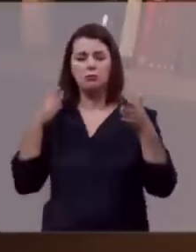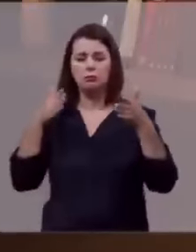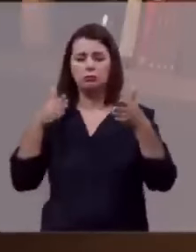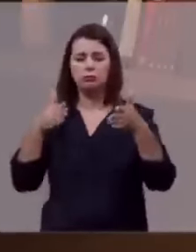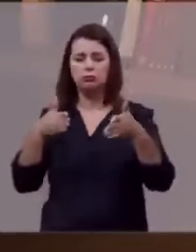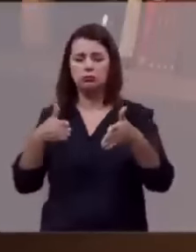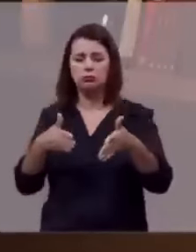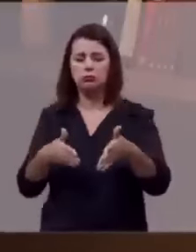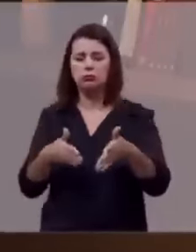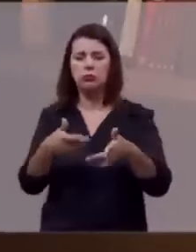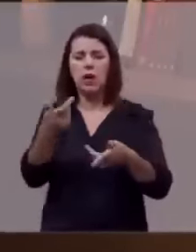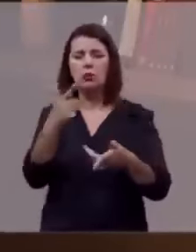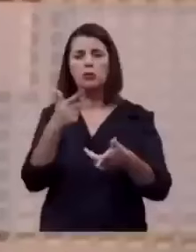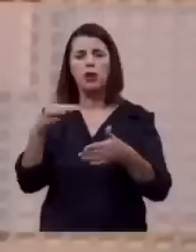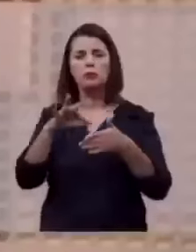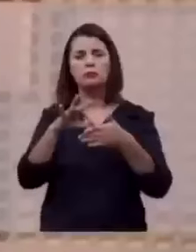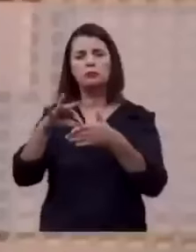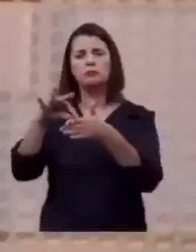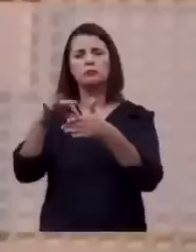direção.